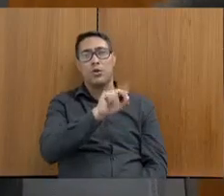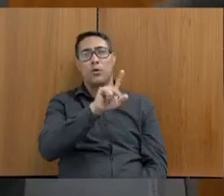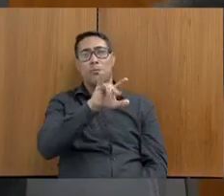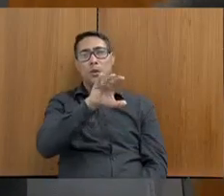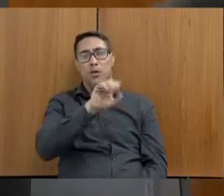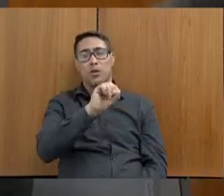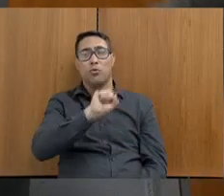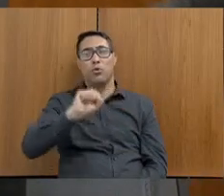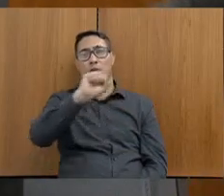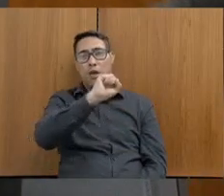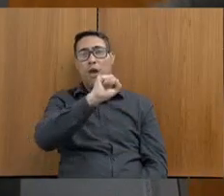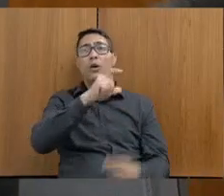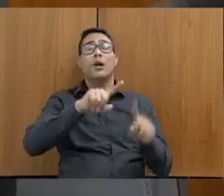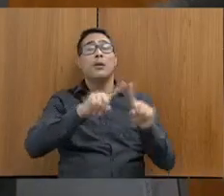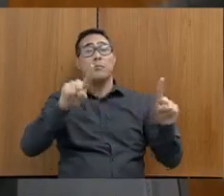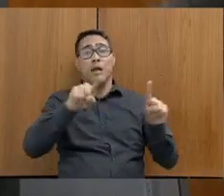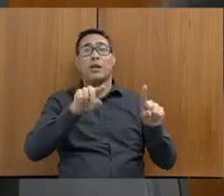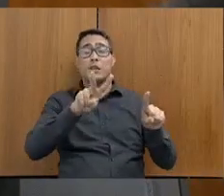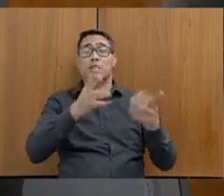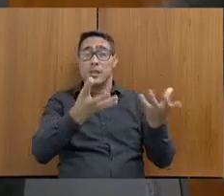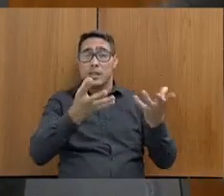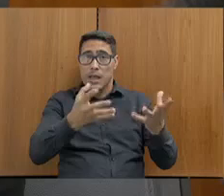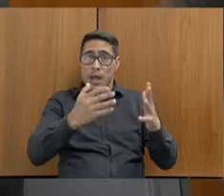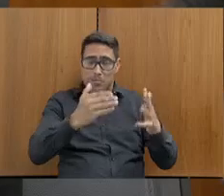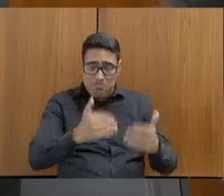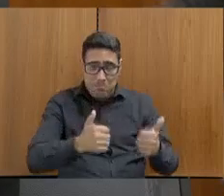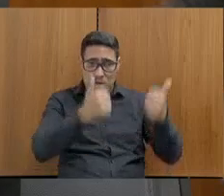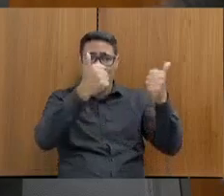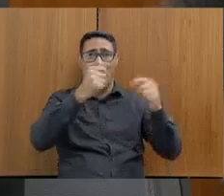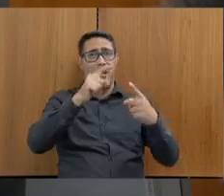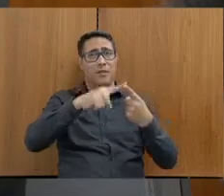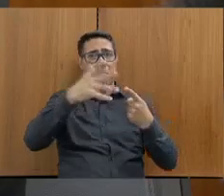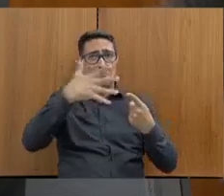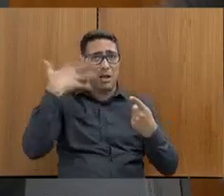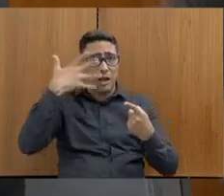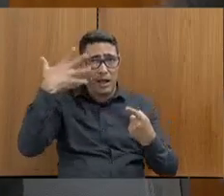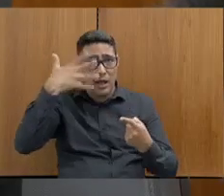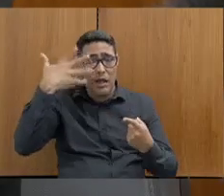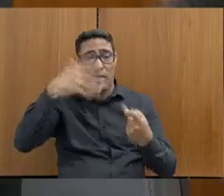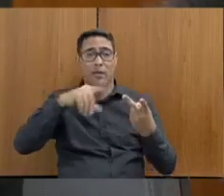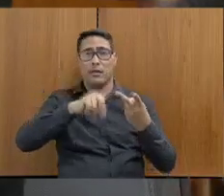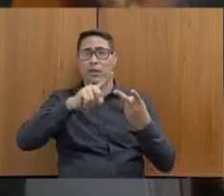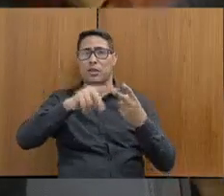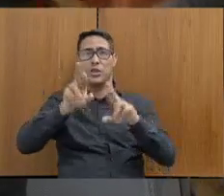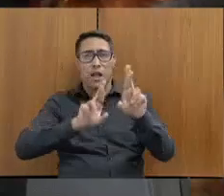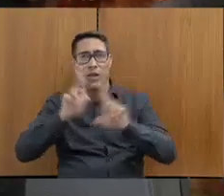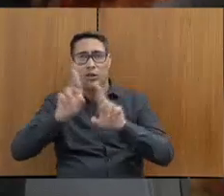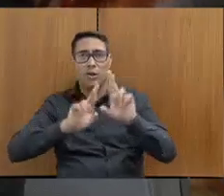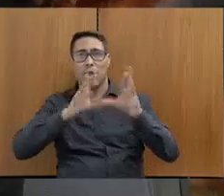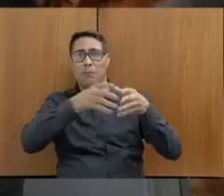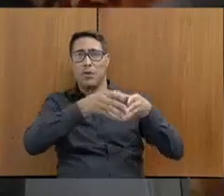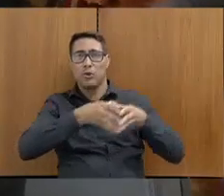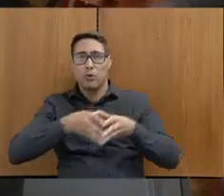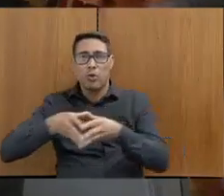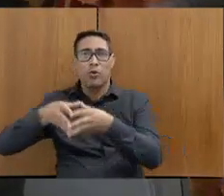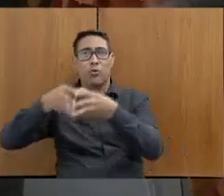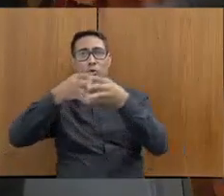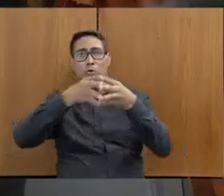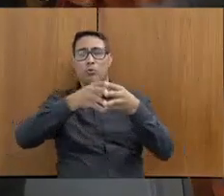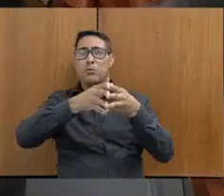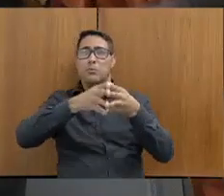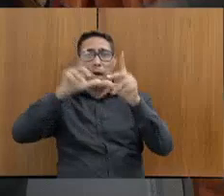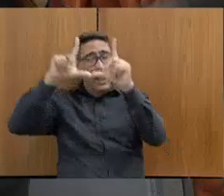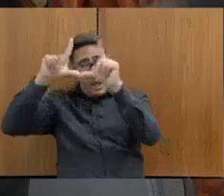fazer, vai intensificar essa administração de palestras, de relacionamento com a tropa para que realmente essa situação seja